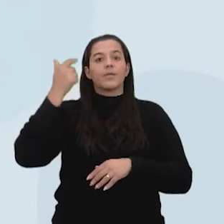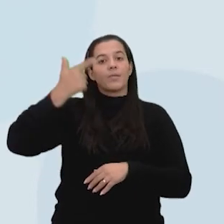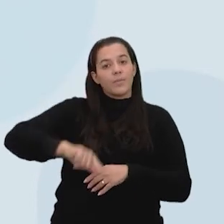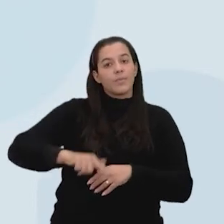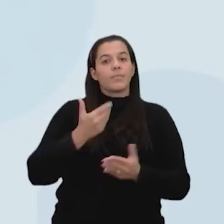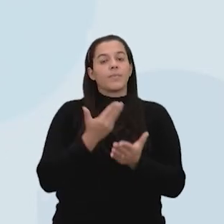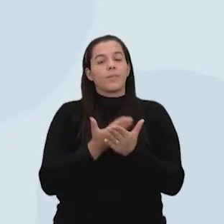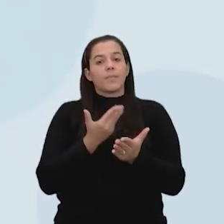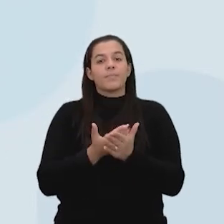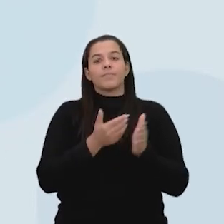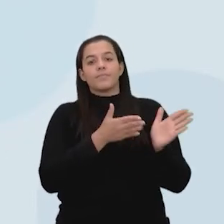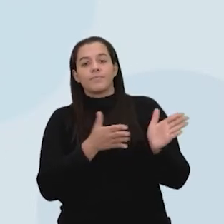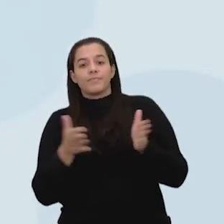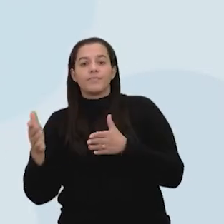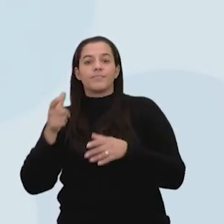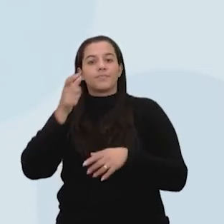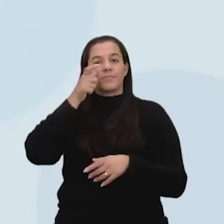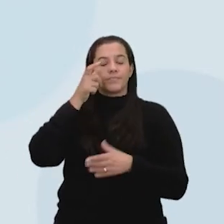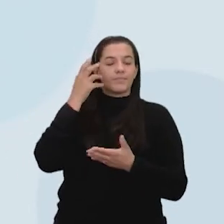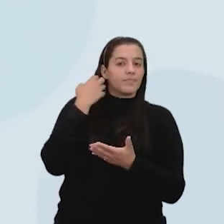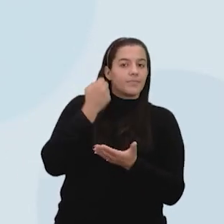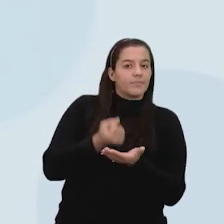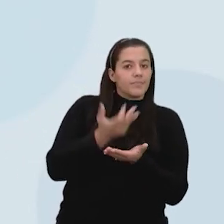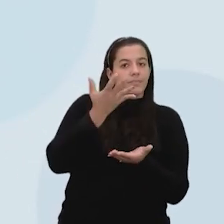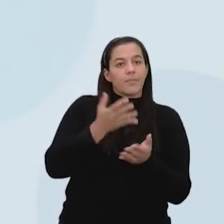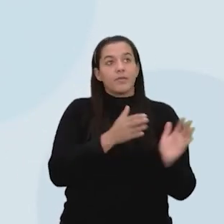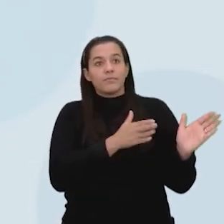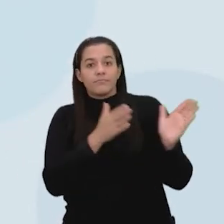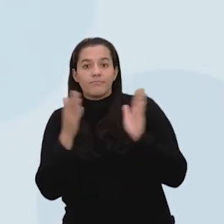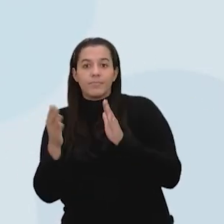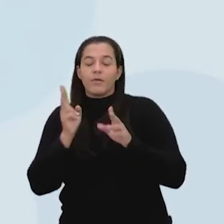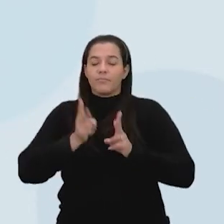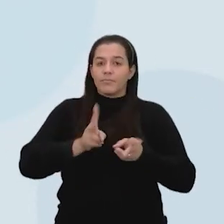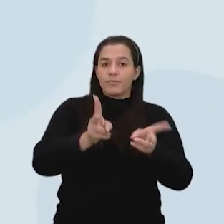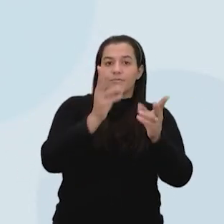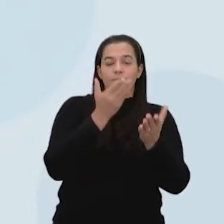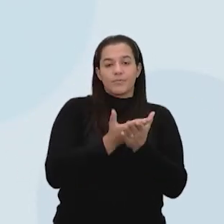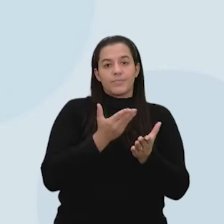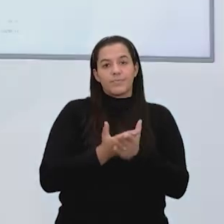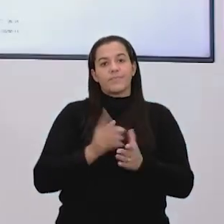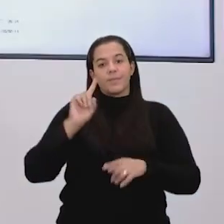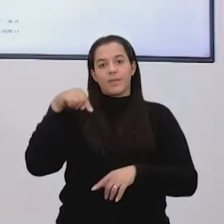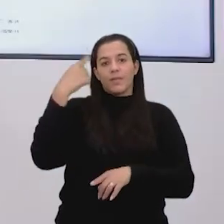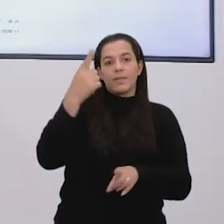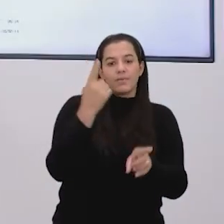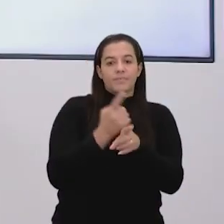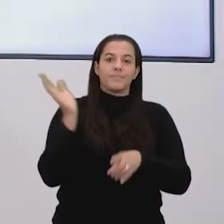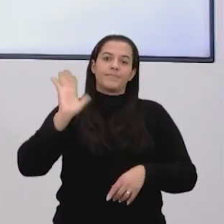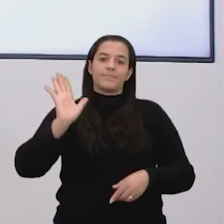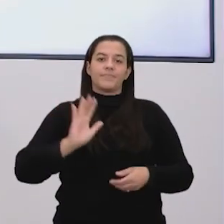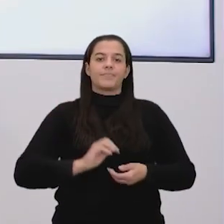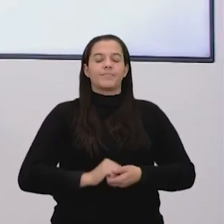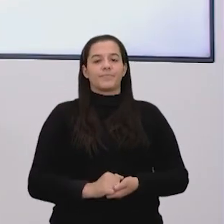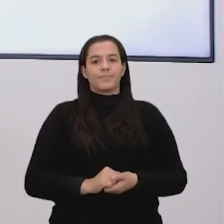mais um áudio essa semana, mais um vídeo desse, para vocês darem seguimento aos estudos. Até a próxima, pessoal!